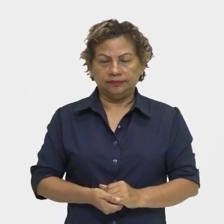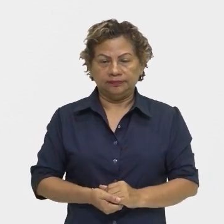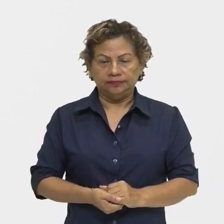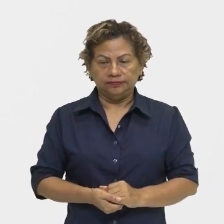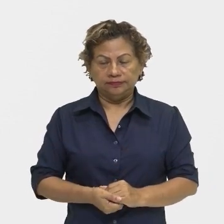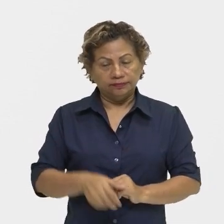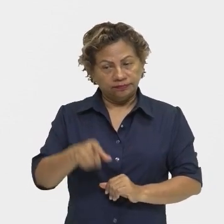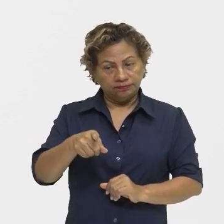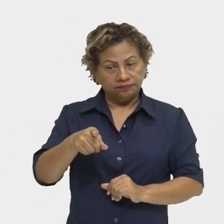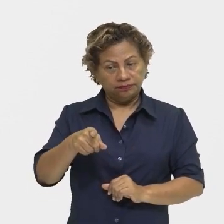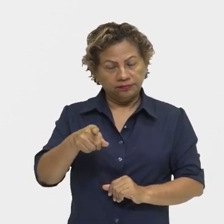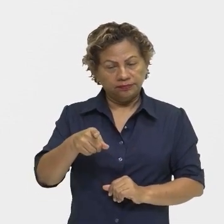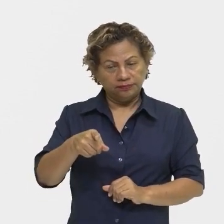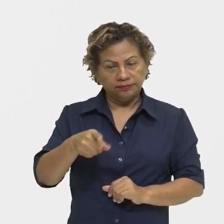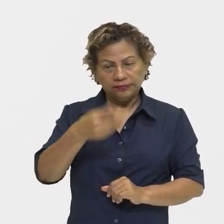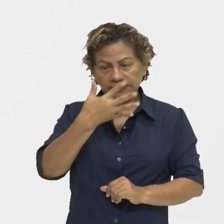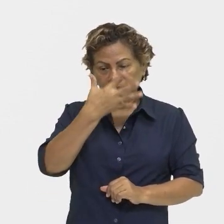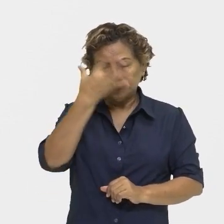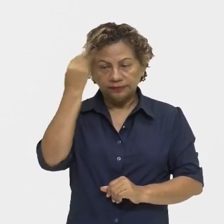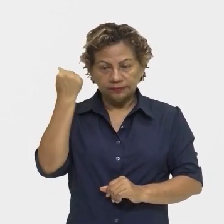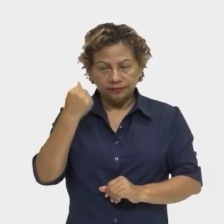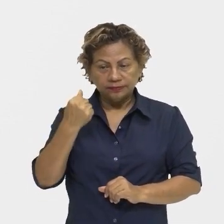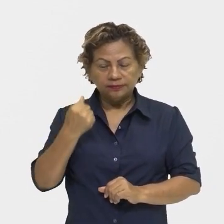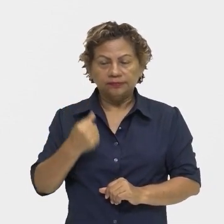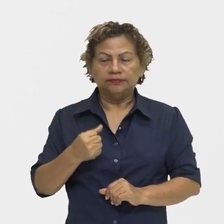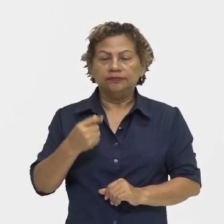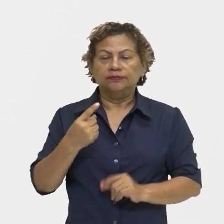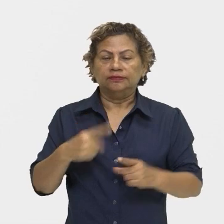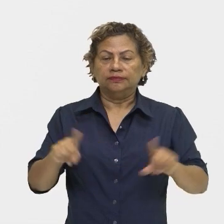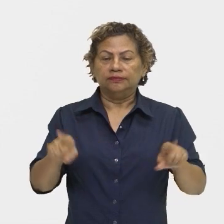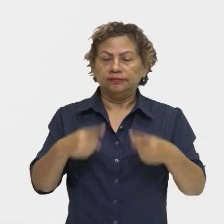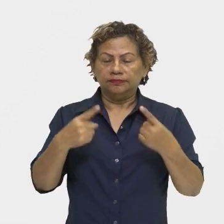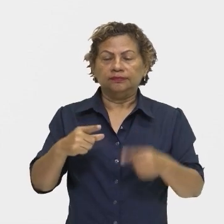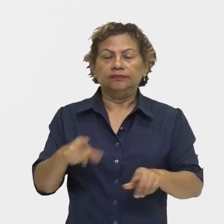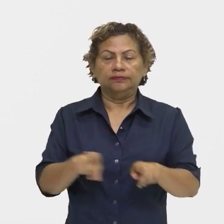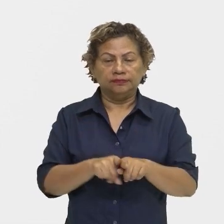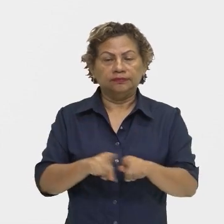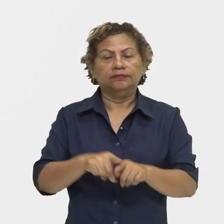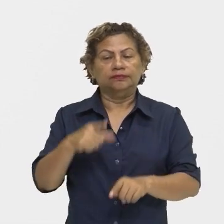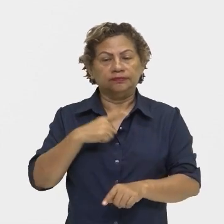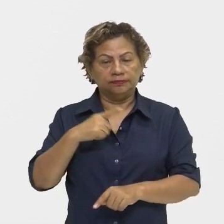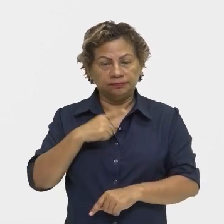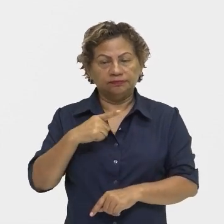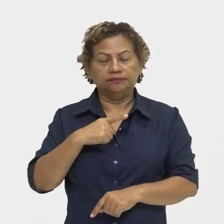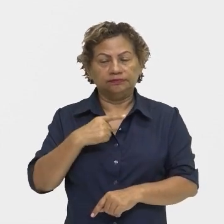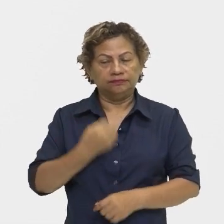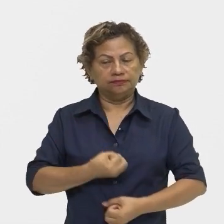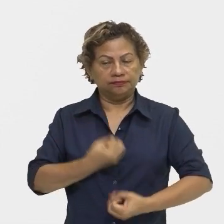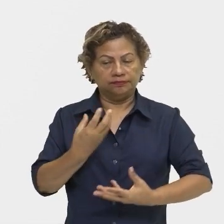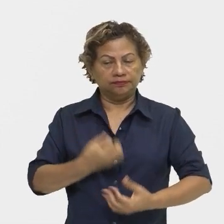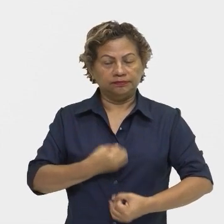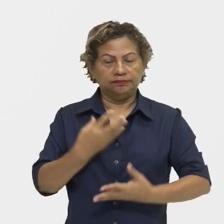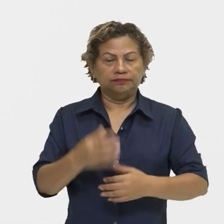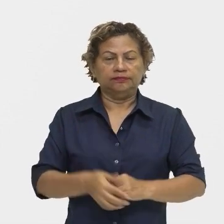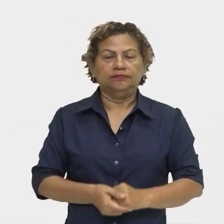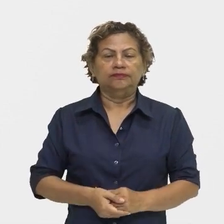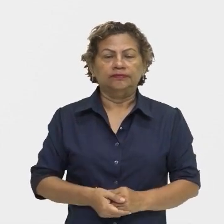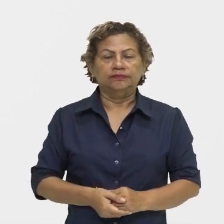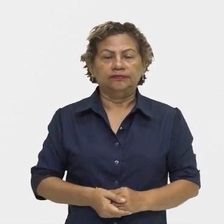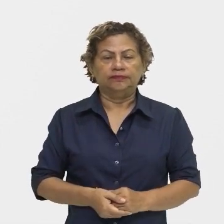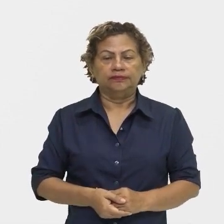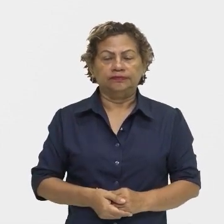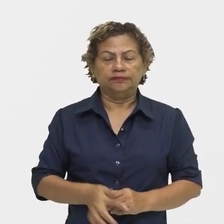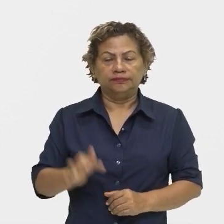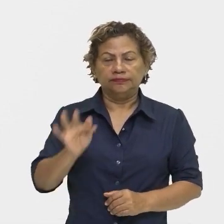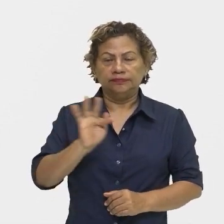esquecer da questão das músicas, elas vão ter essa função poética, tá bom? E a função fática. A função fática, ela